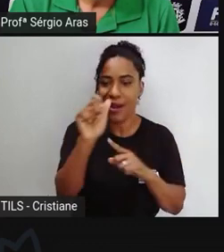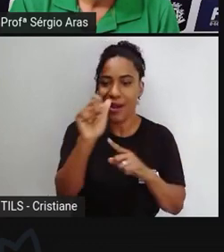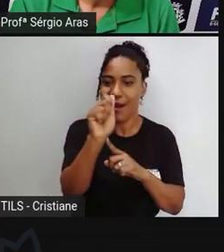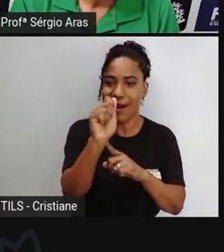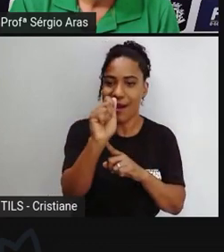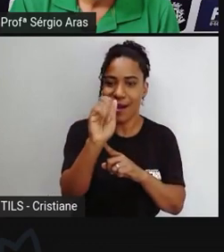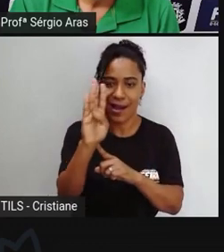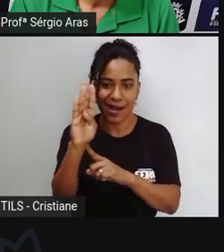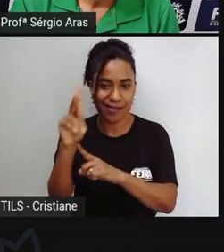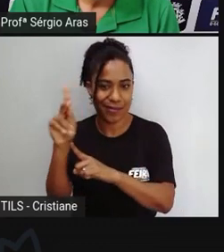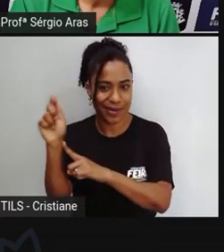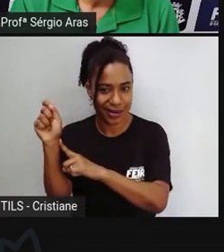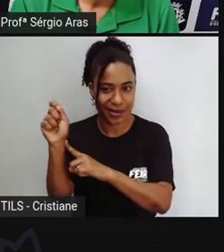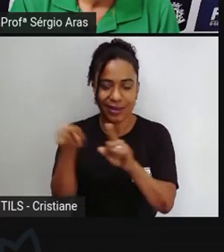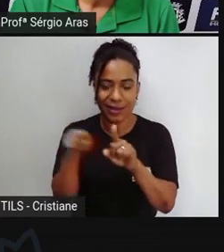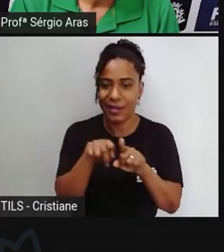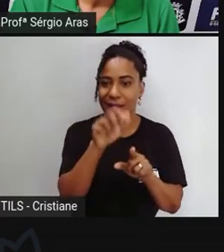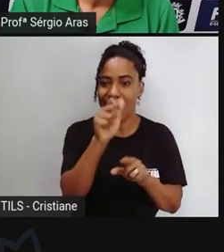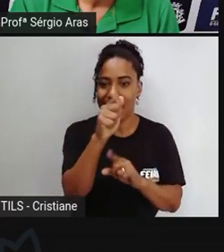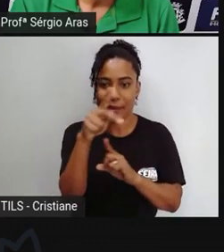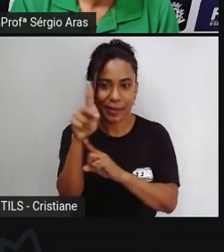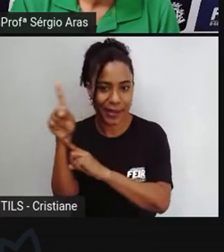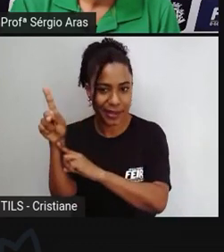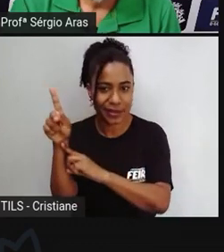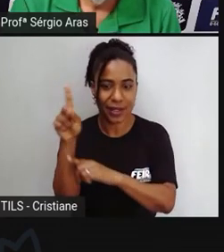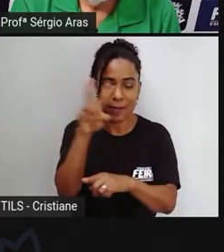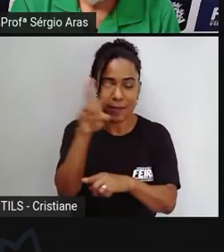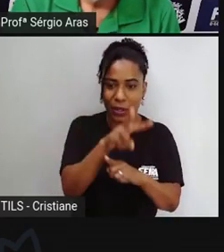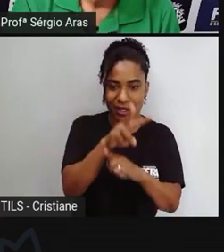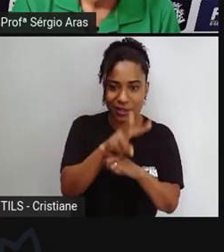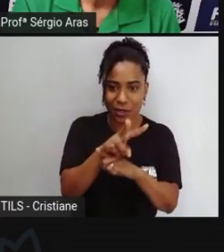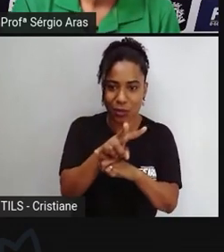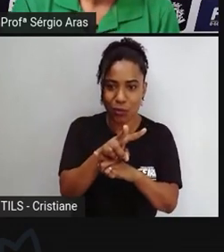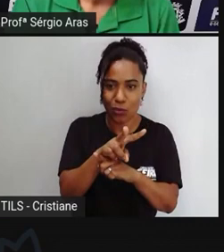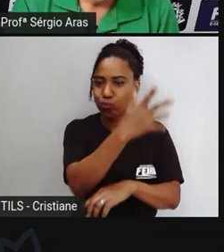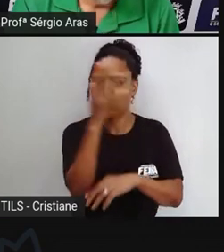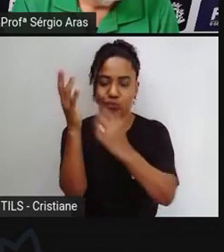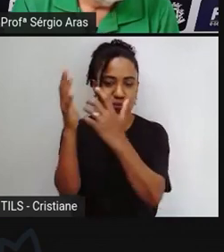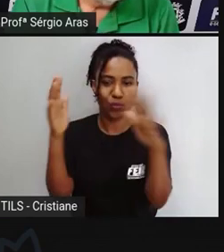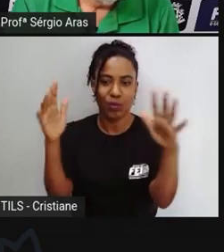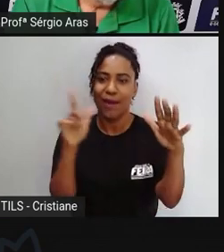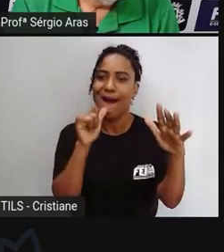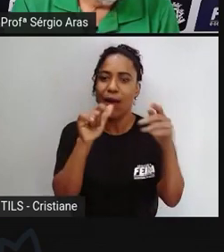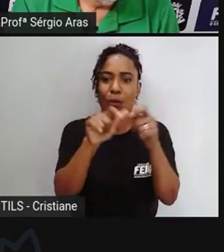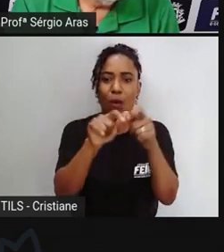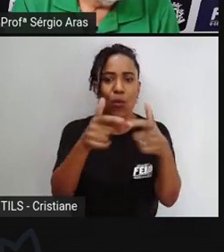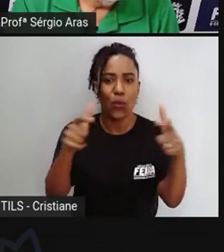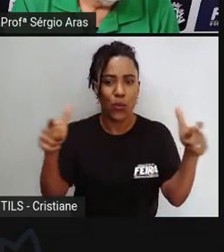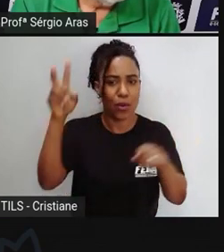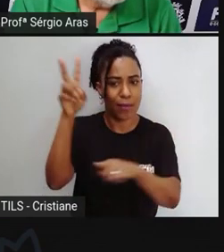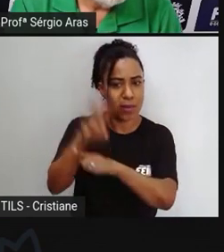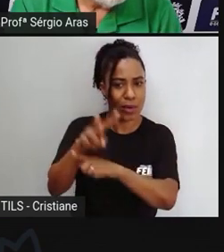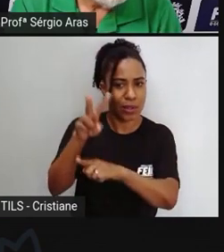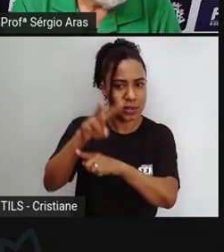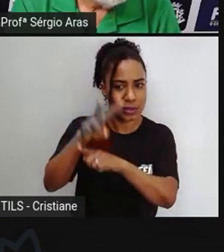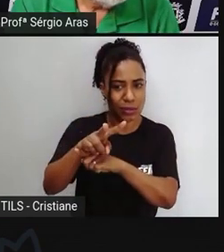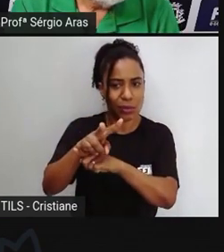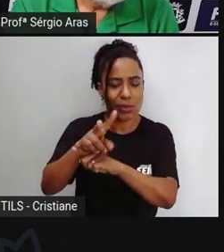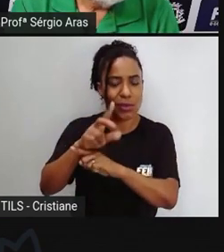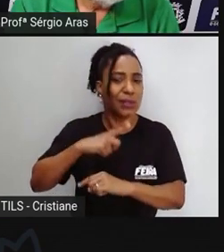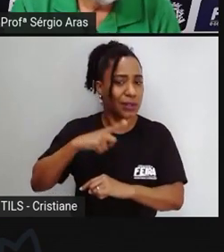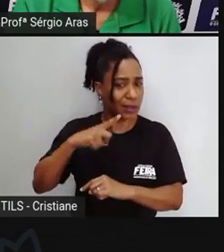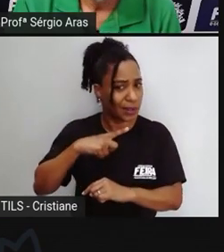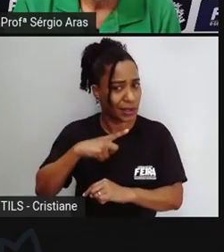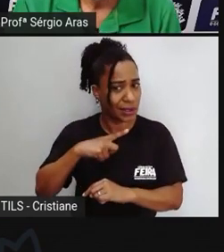APPs também e aí são todas quais as possíveis consequências para a pessoa empresário